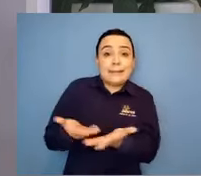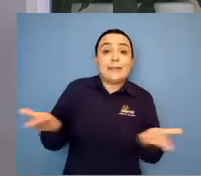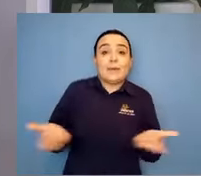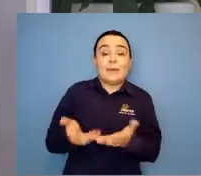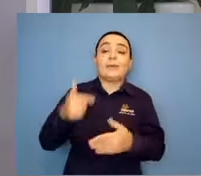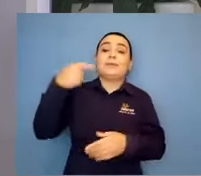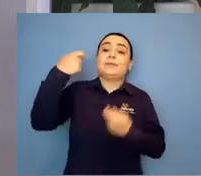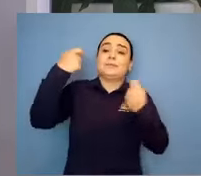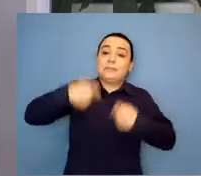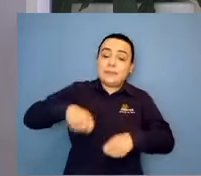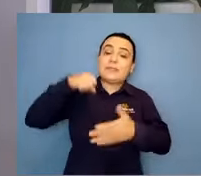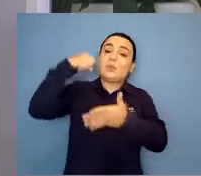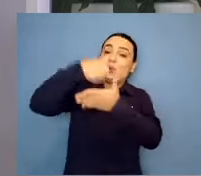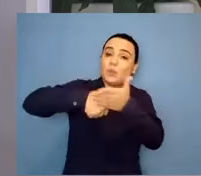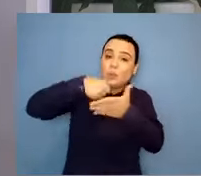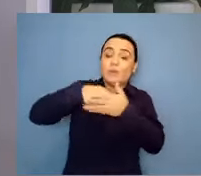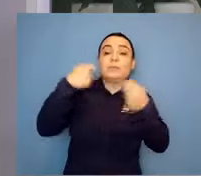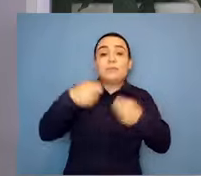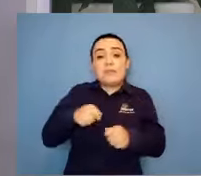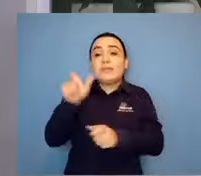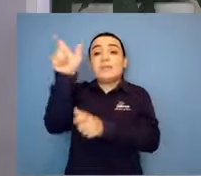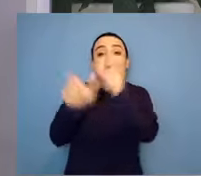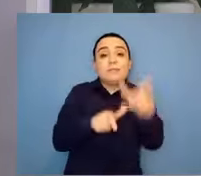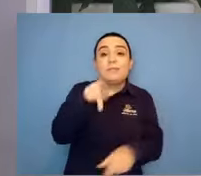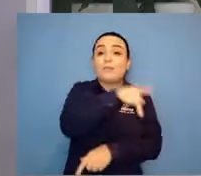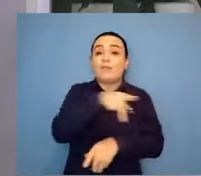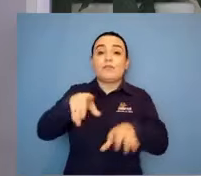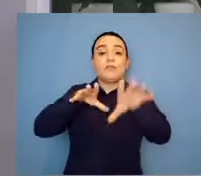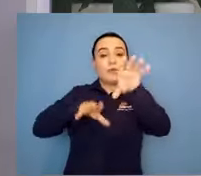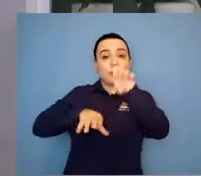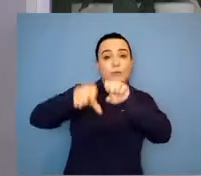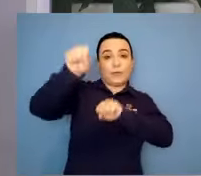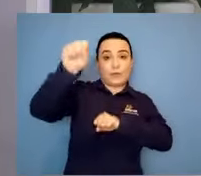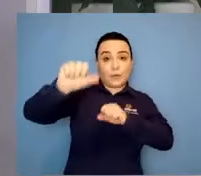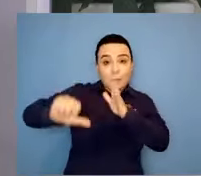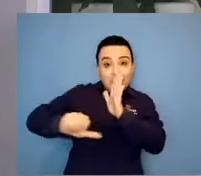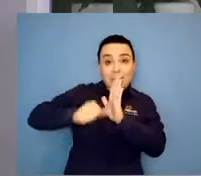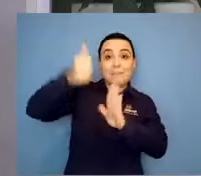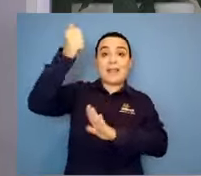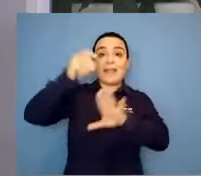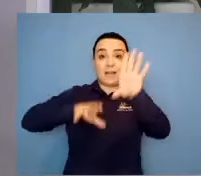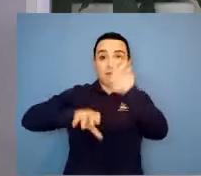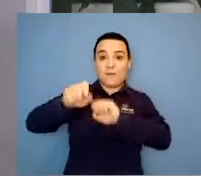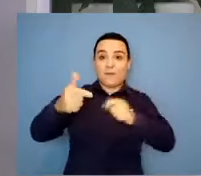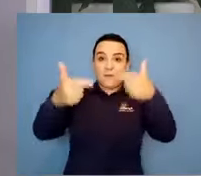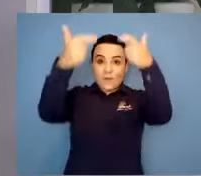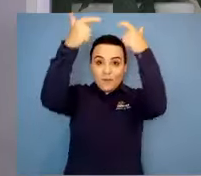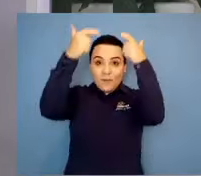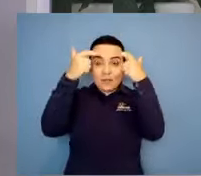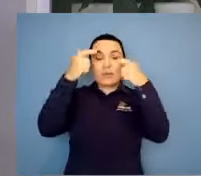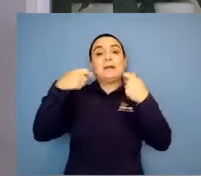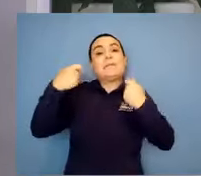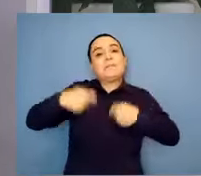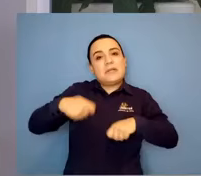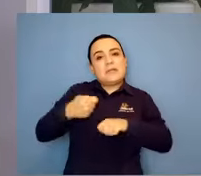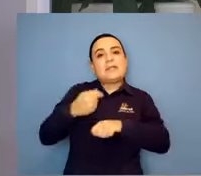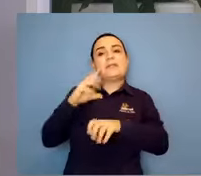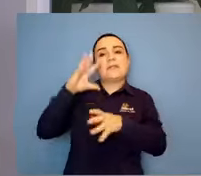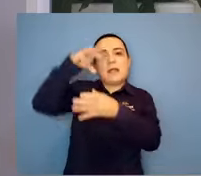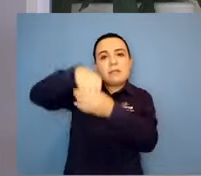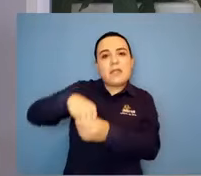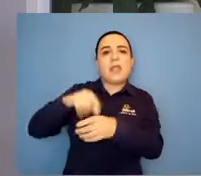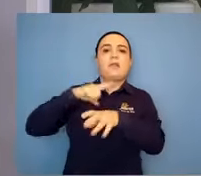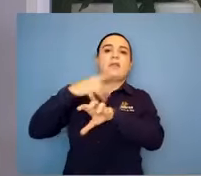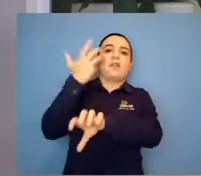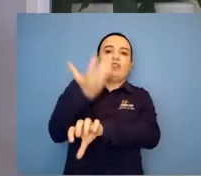qualificados, de professores com alma. Sim. Não é? Porque a educação é uma missão.